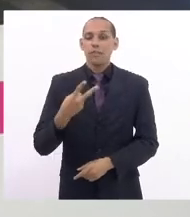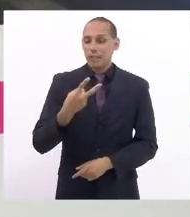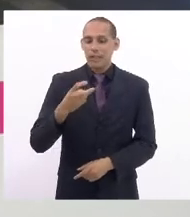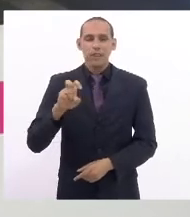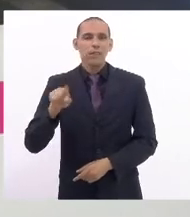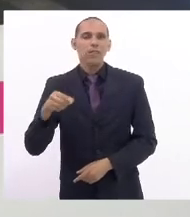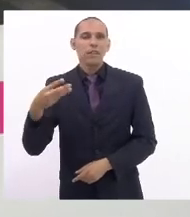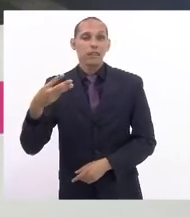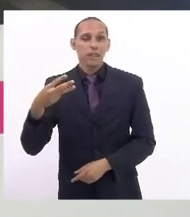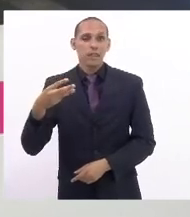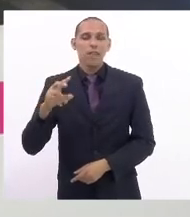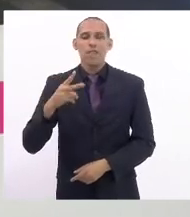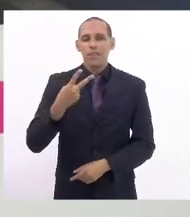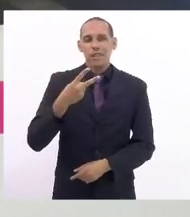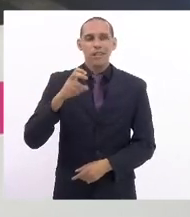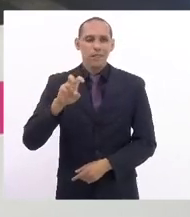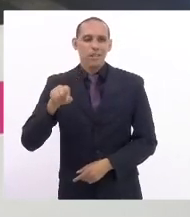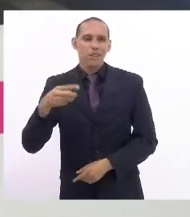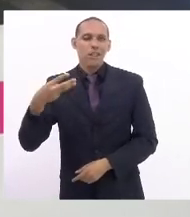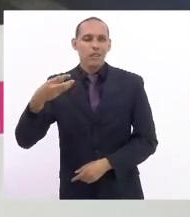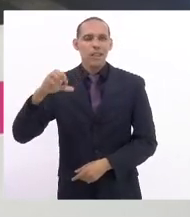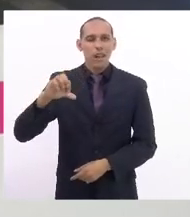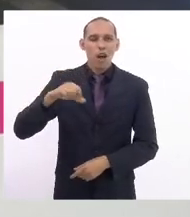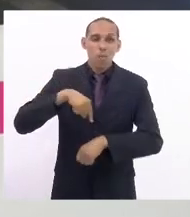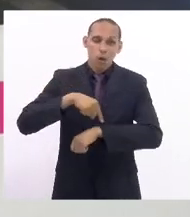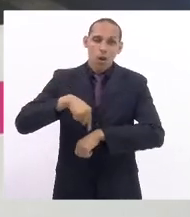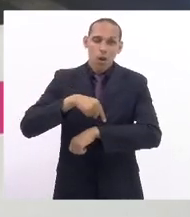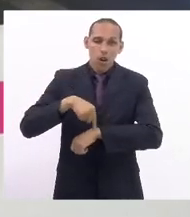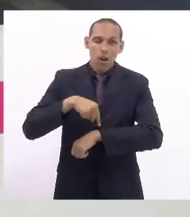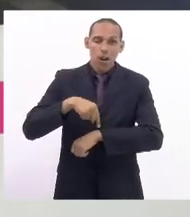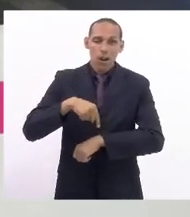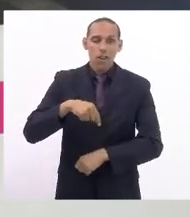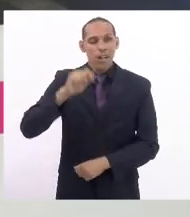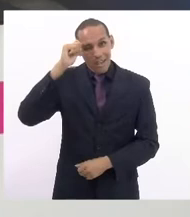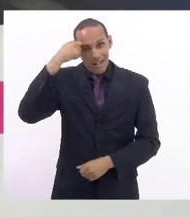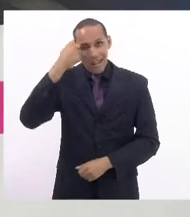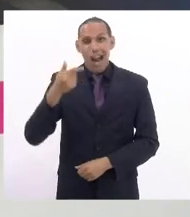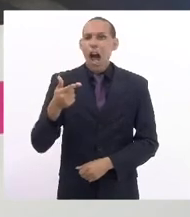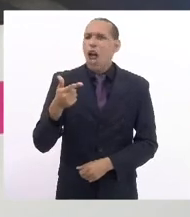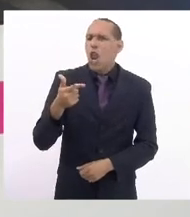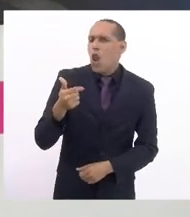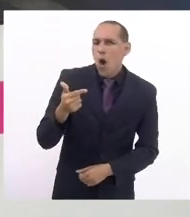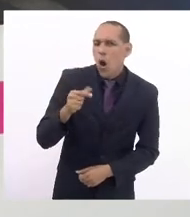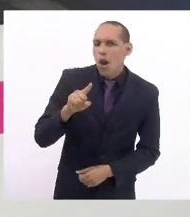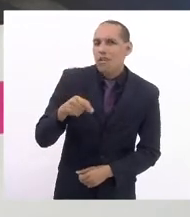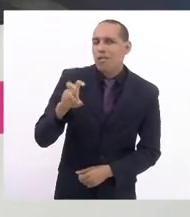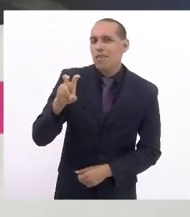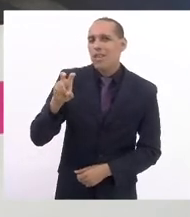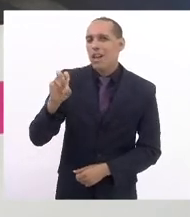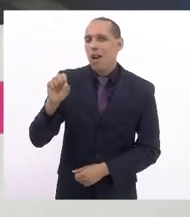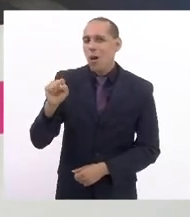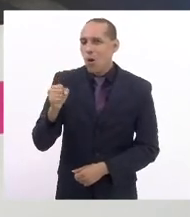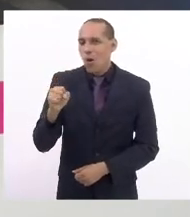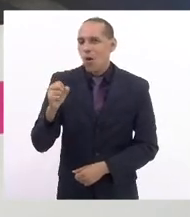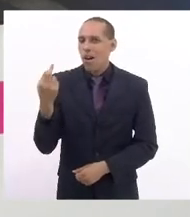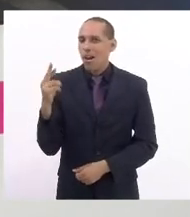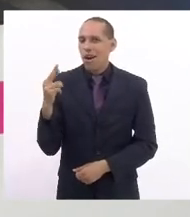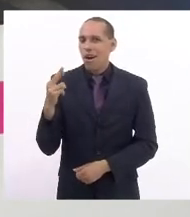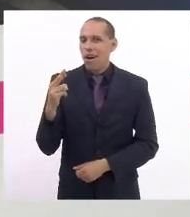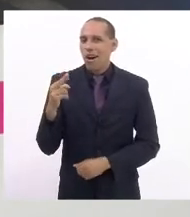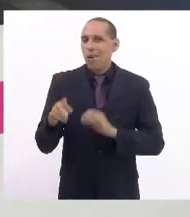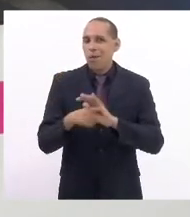,39% por hora e as negras 12,58 por hora dados do Diese